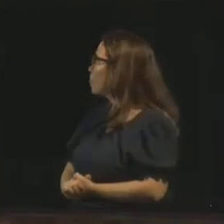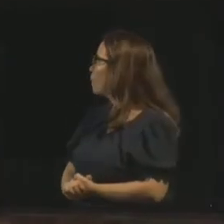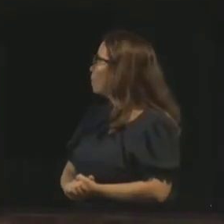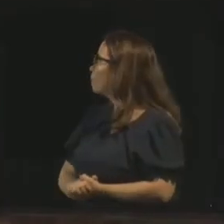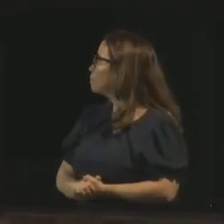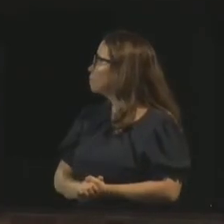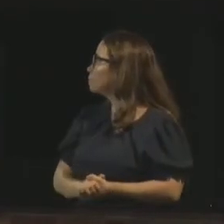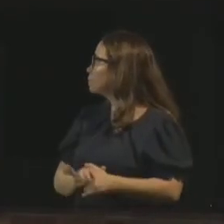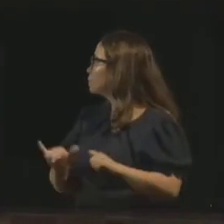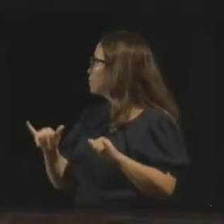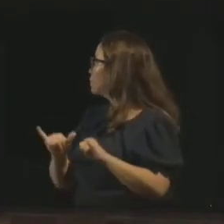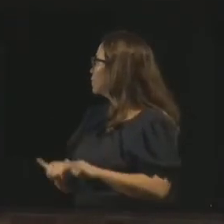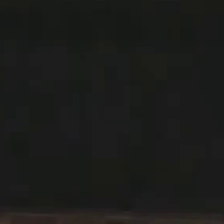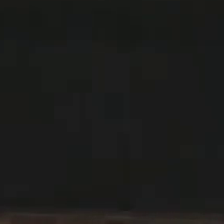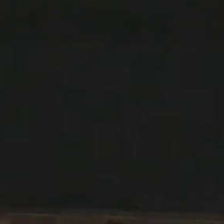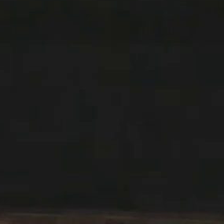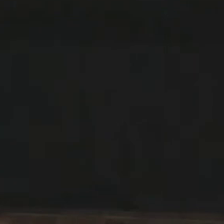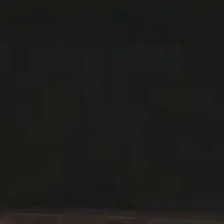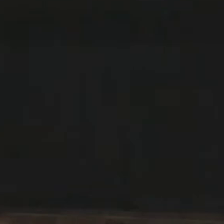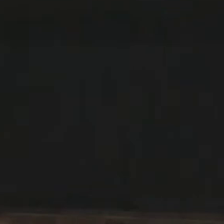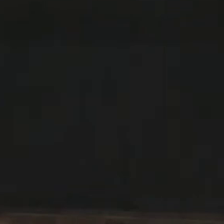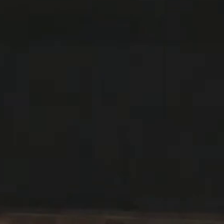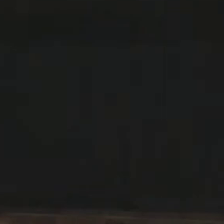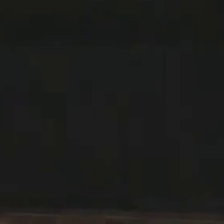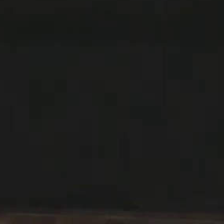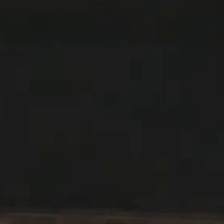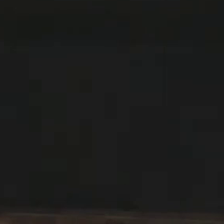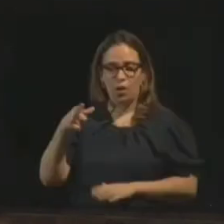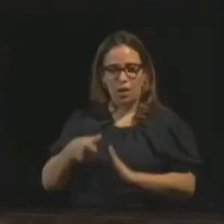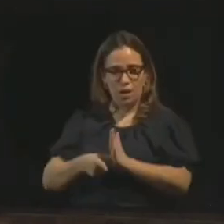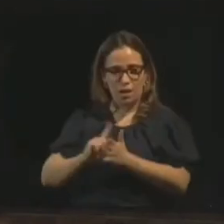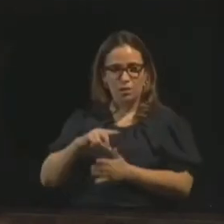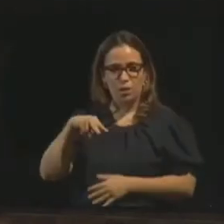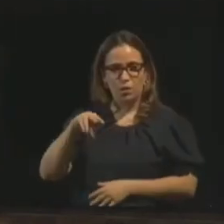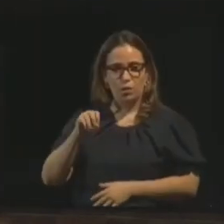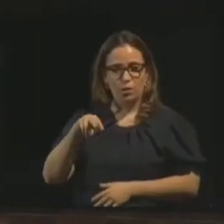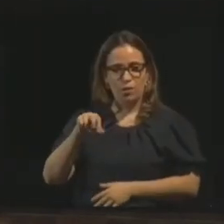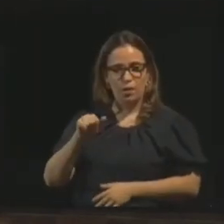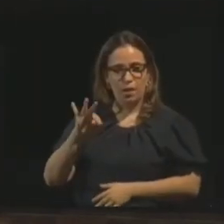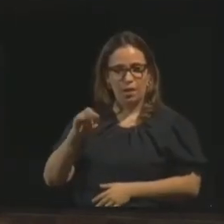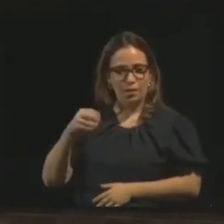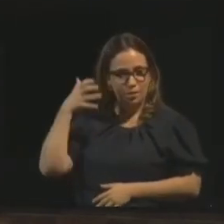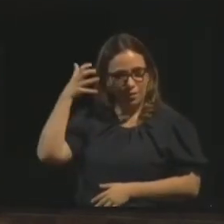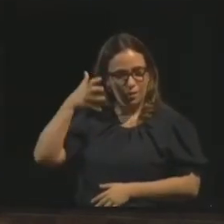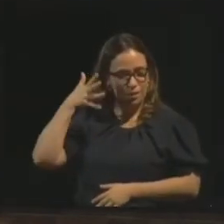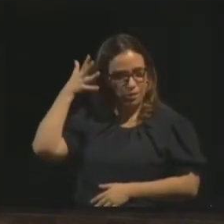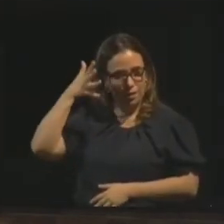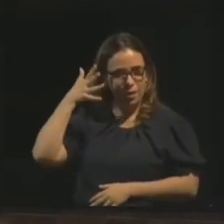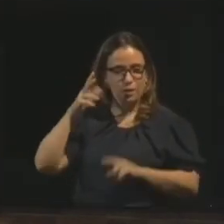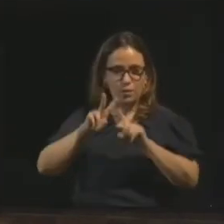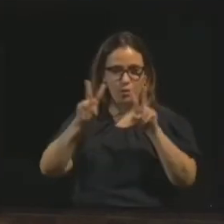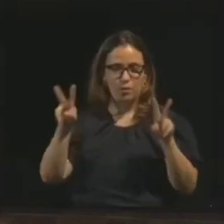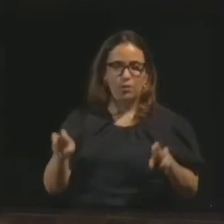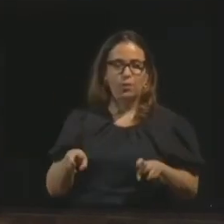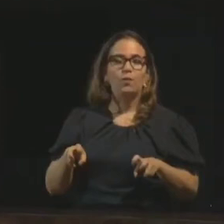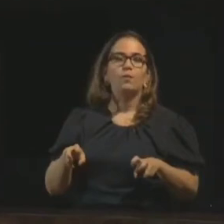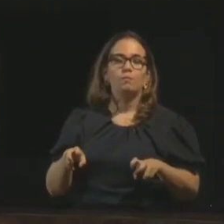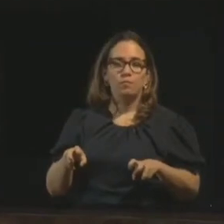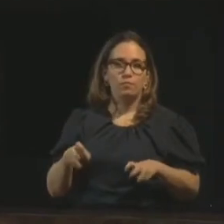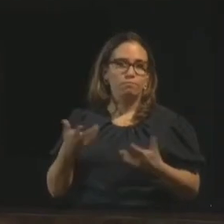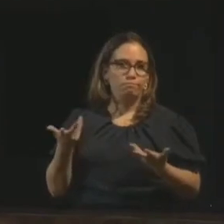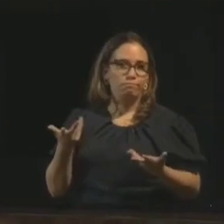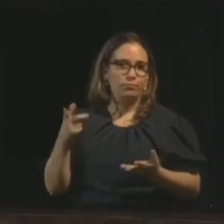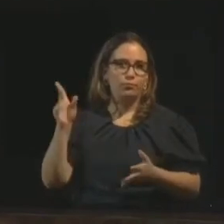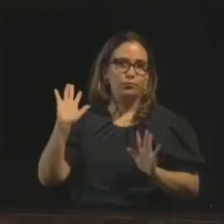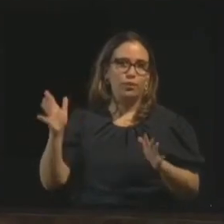Divulgação de mensagens duvidosas. Aí o nosso Nonato nos brindou com a palestra sobre fake news no espiritismo. Não preciso nem